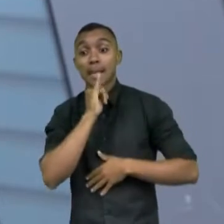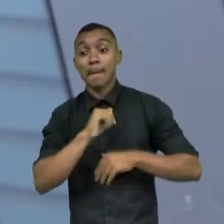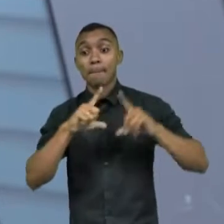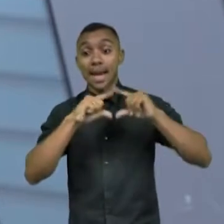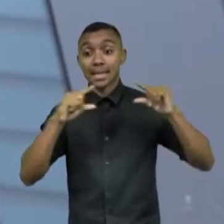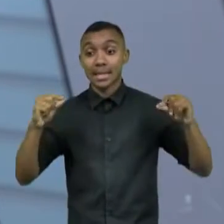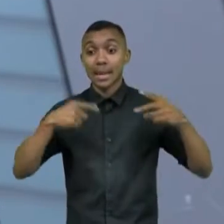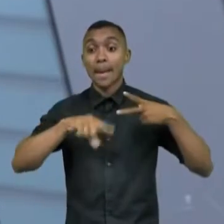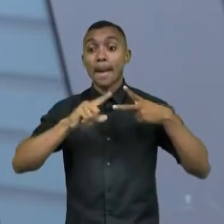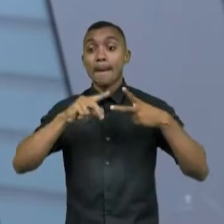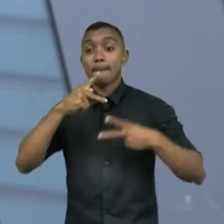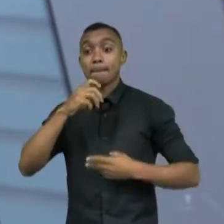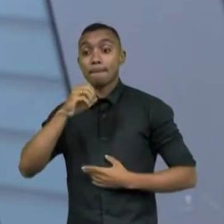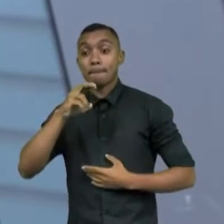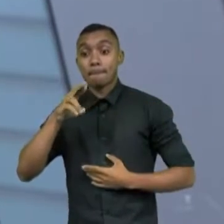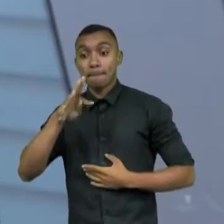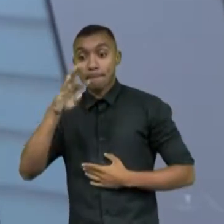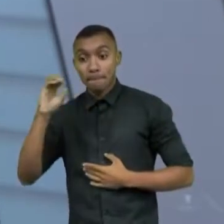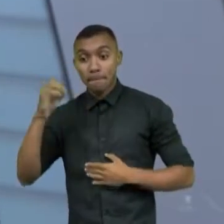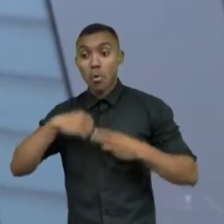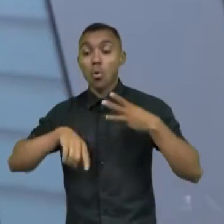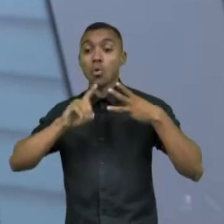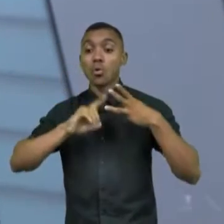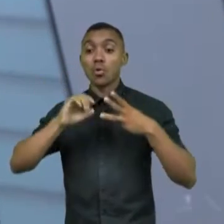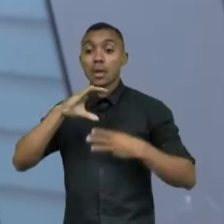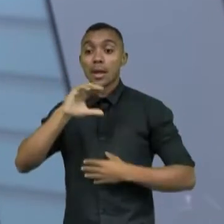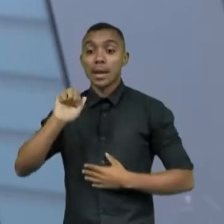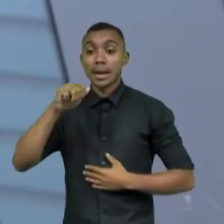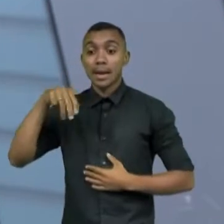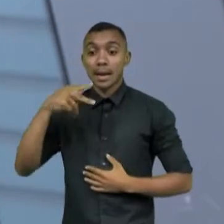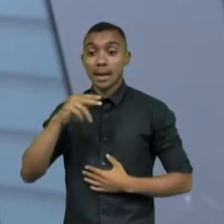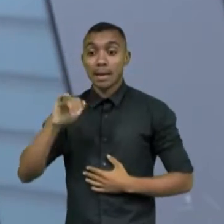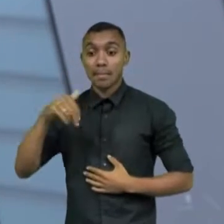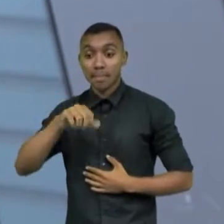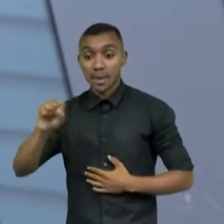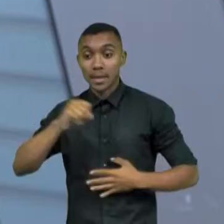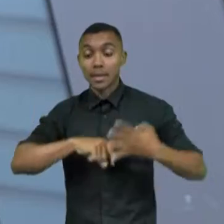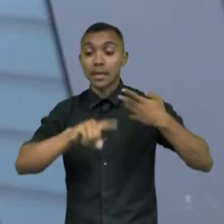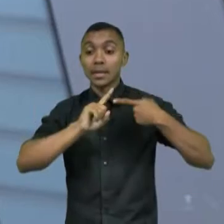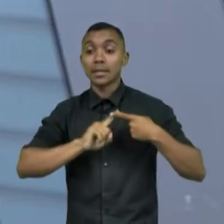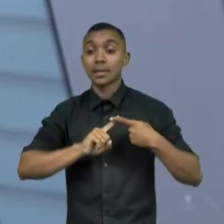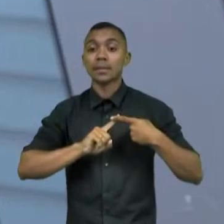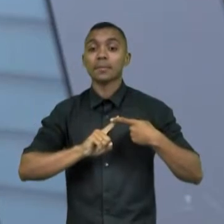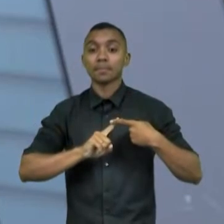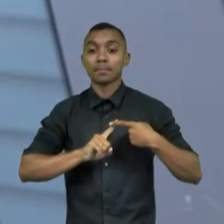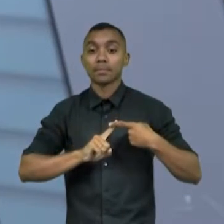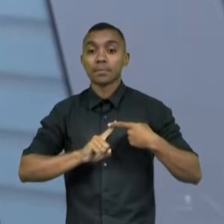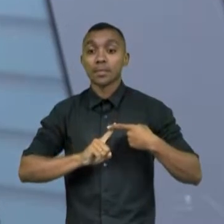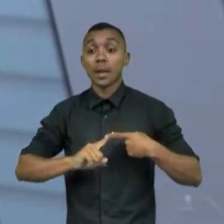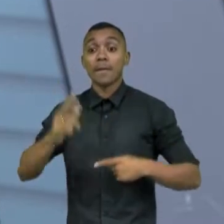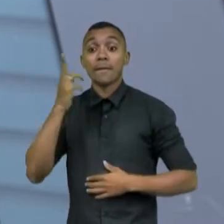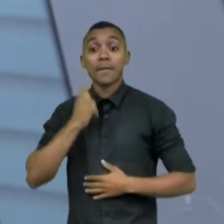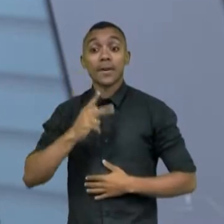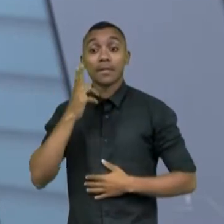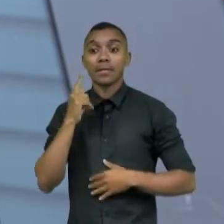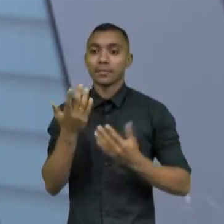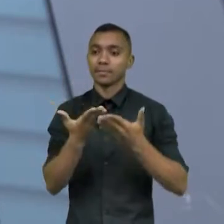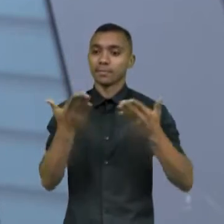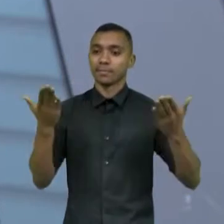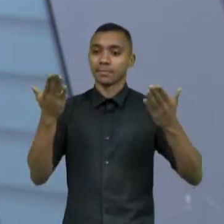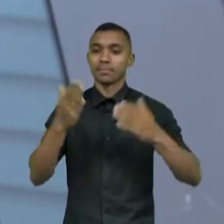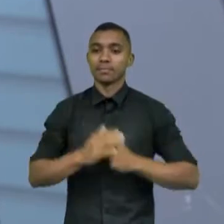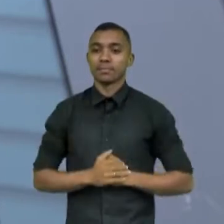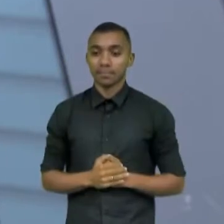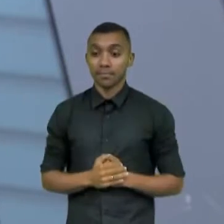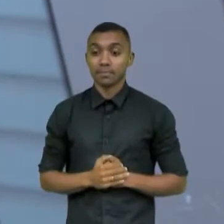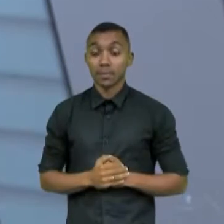Porto Alegre, Belém, Campinas, Paranaguá, no Paraná, e, claro, a cidade de Fortaleza. A meta